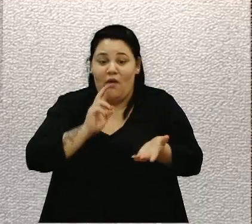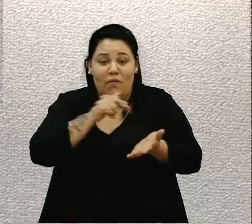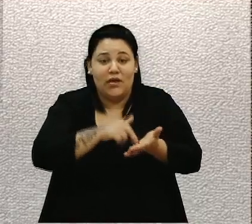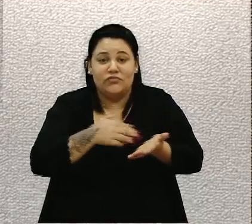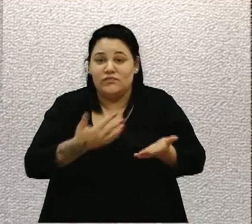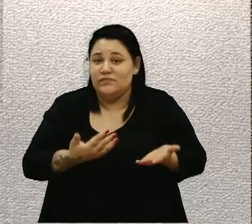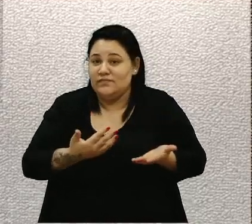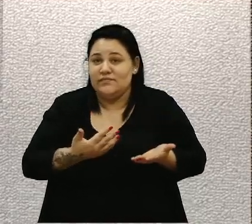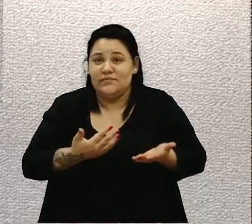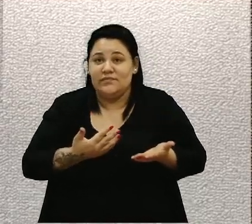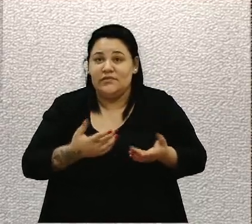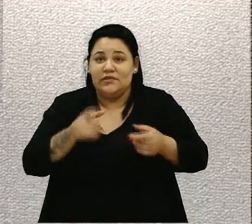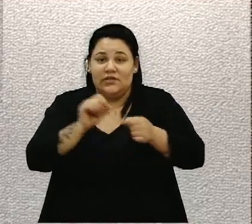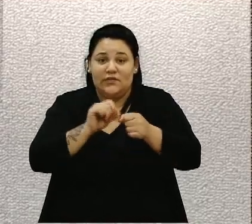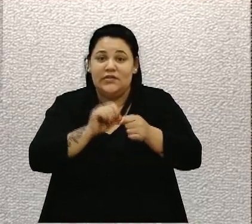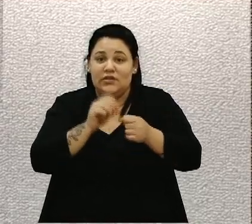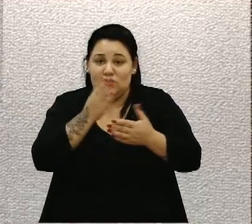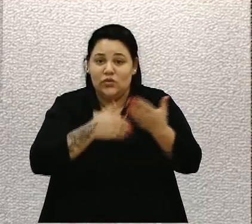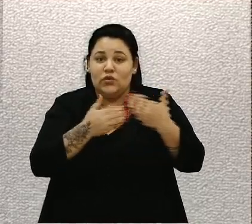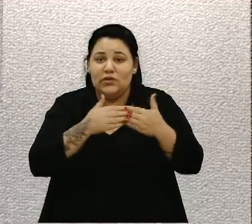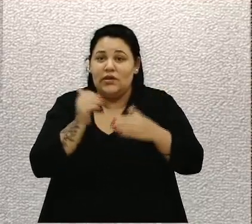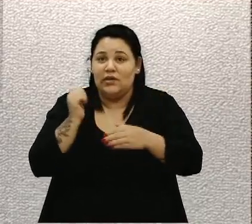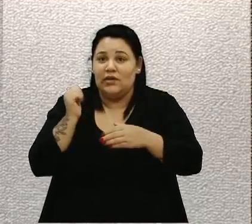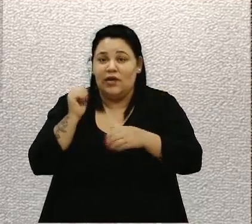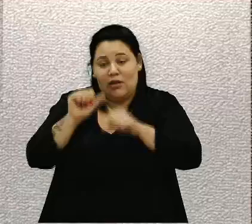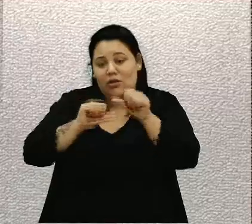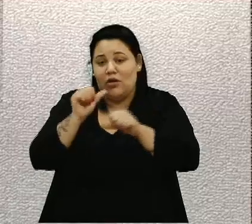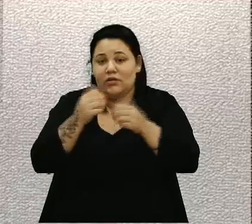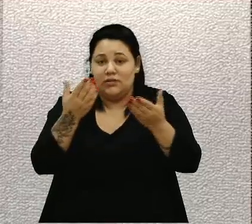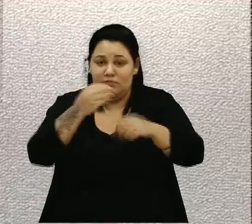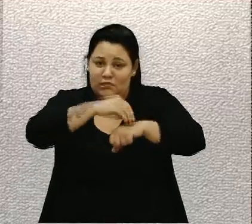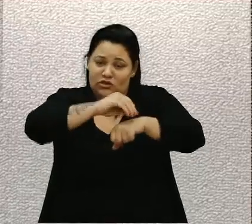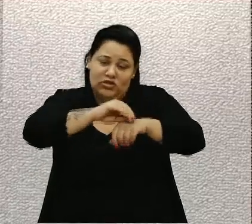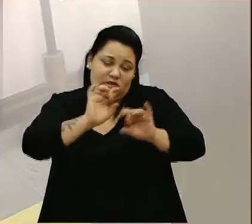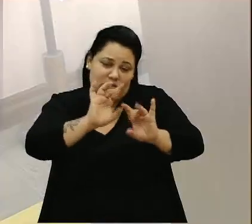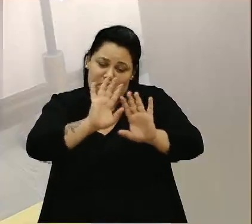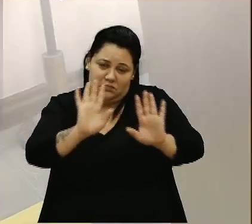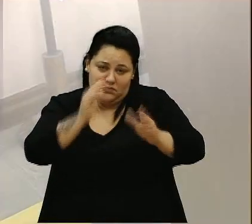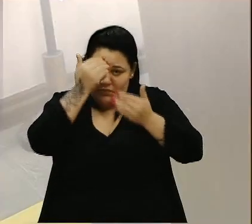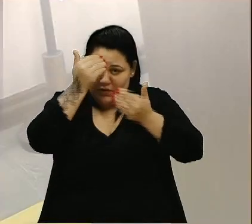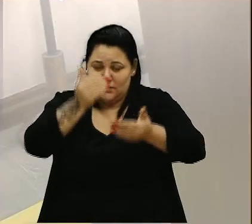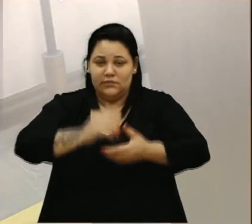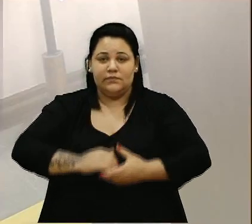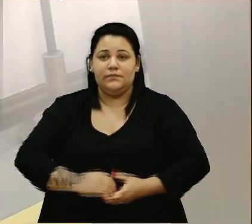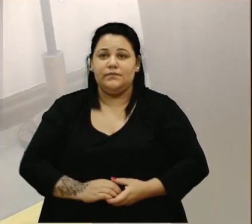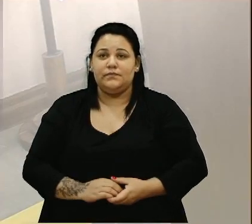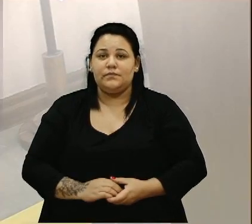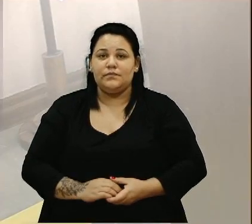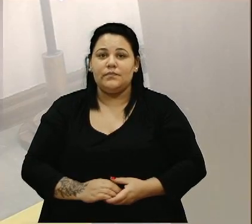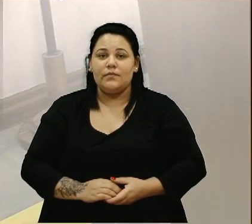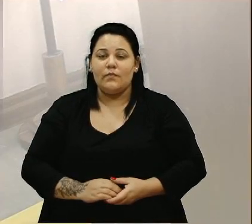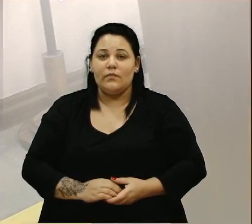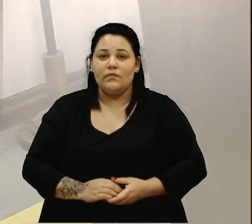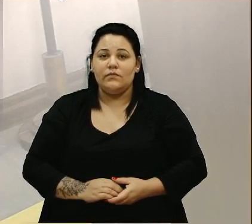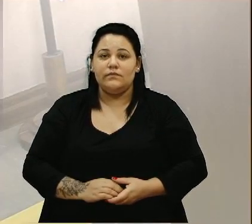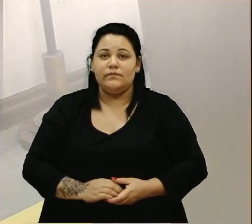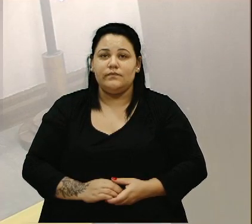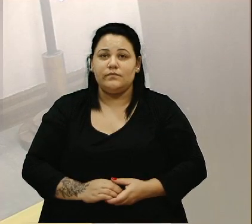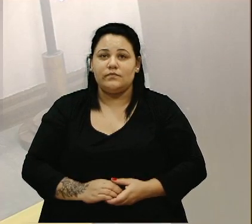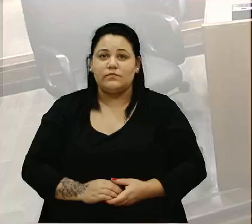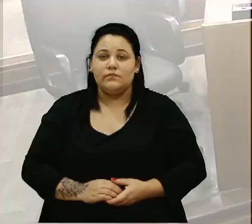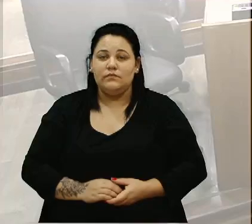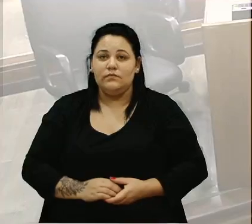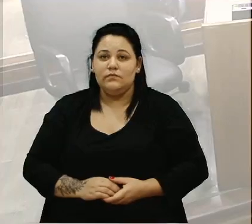fazendo toda essa renovação aí. Então, fica a sugestão. Obrigado. Obrigado, obrigado. Uma parte do vereador Xuxa. Pode ser.